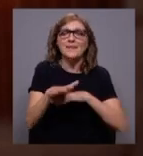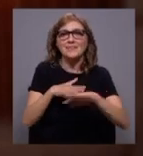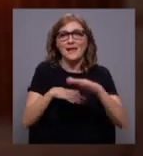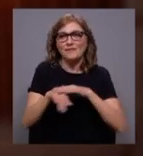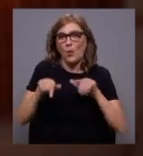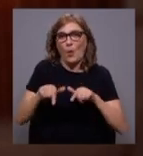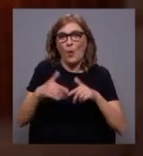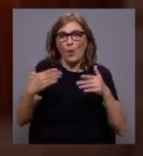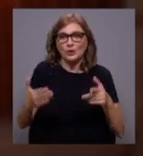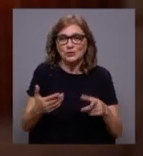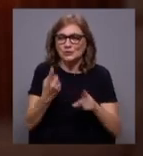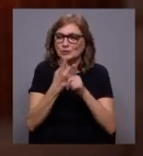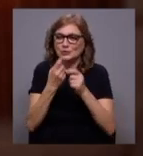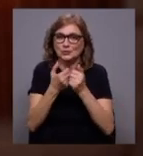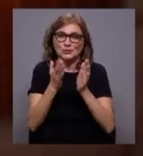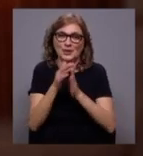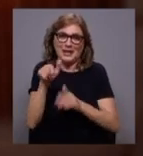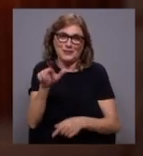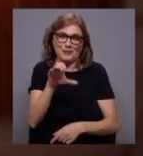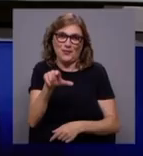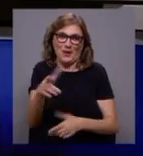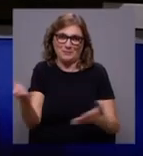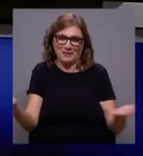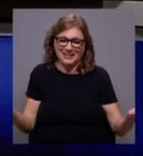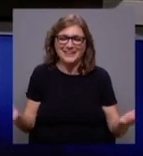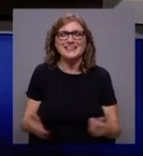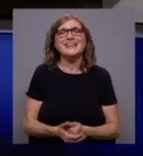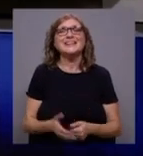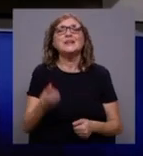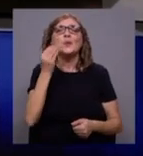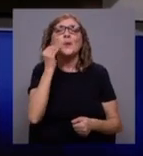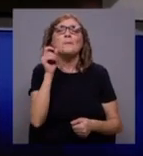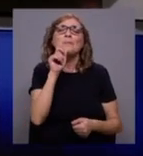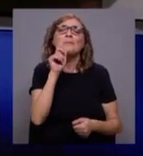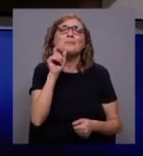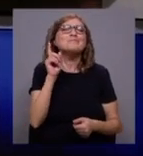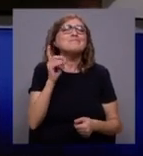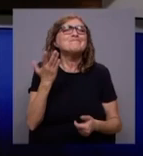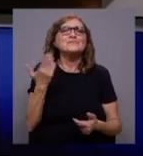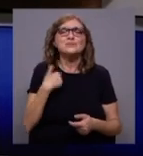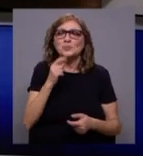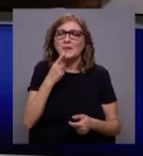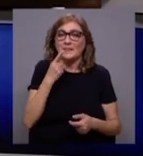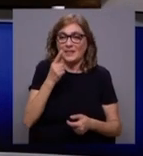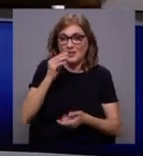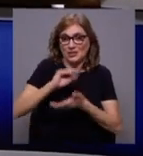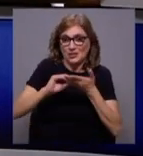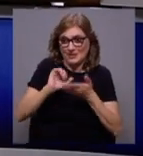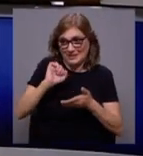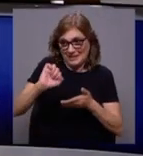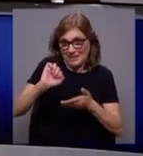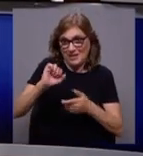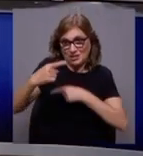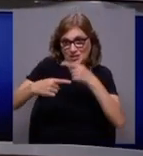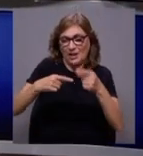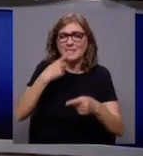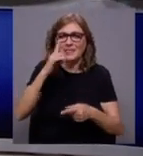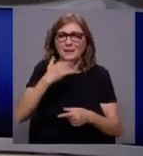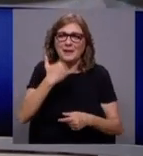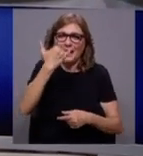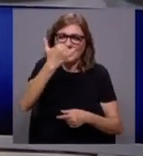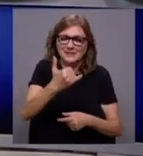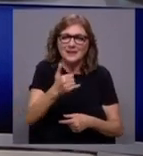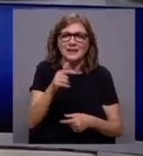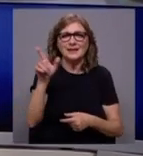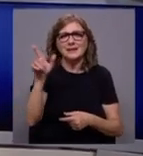hoje de todas estas maneiras. Até que ponto podemos dizer que os escritores da sua geração e depois a seguir a José